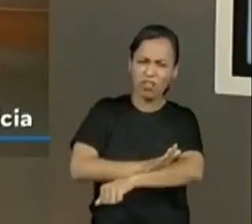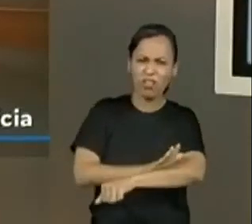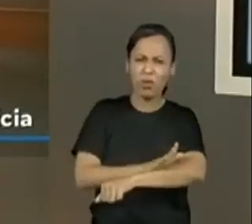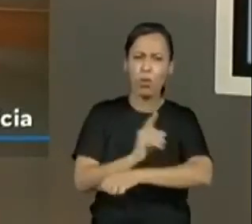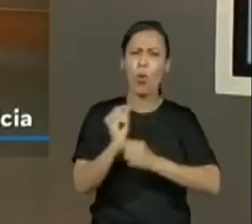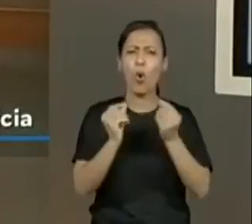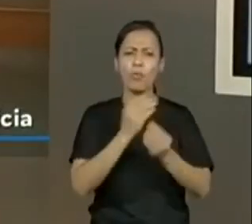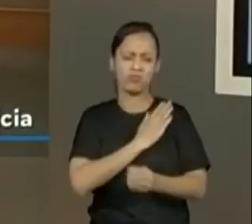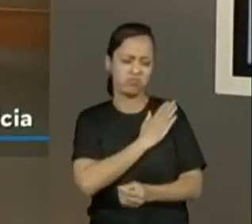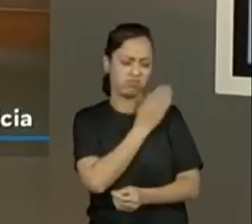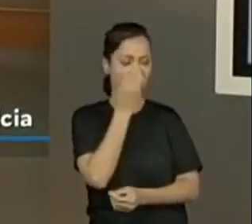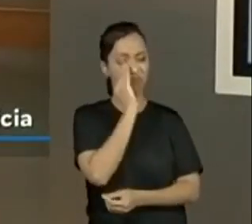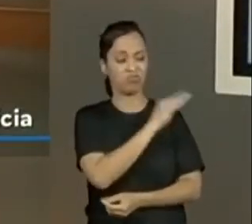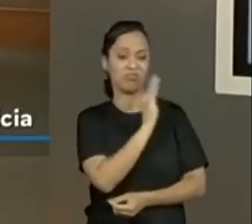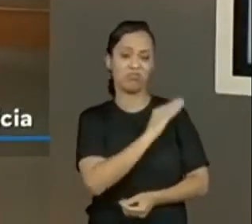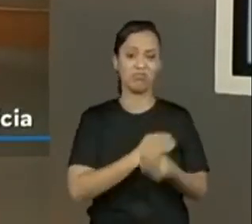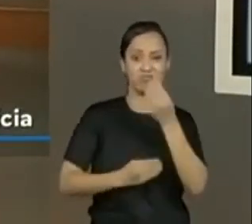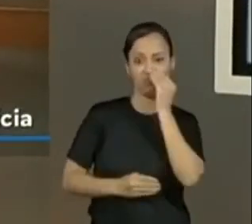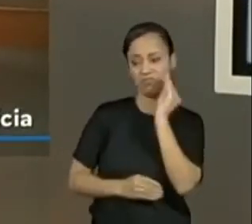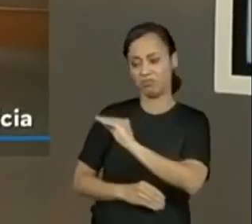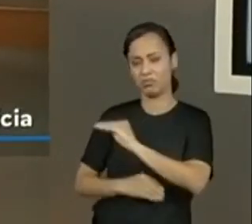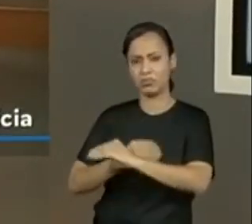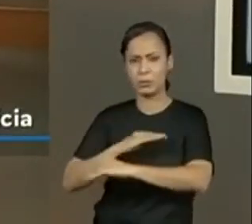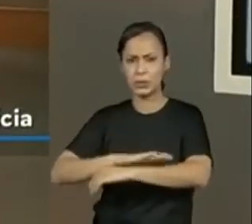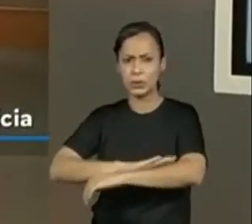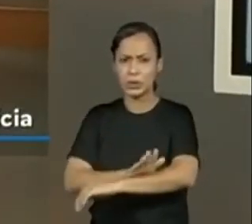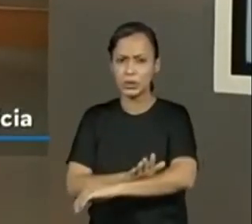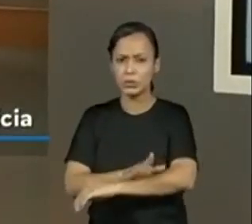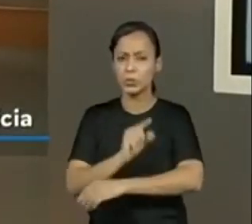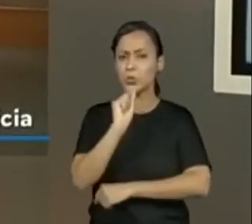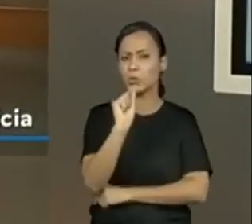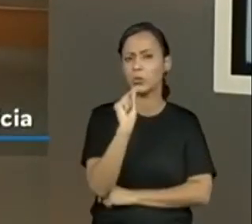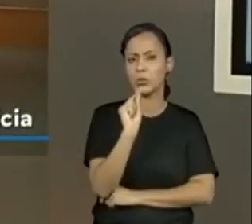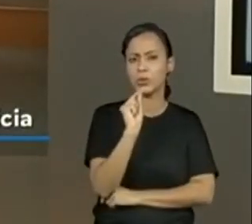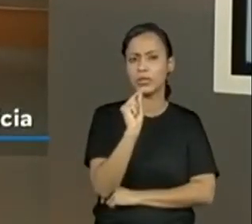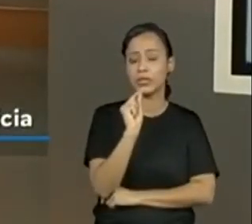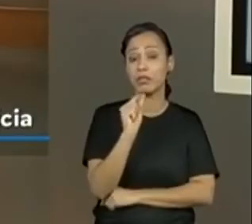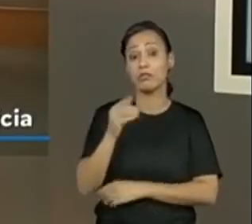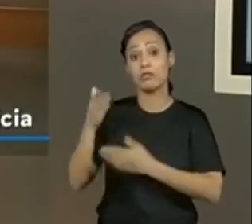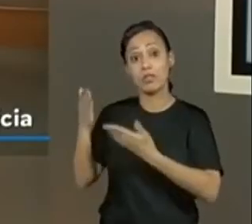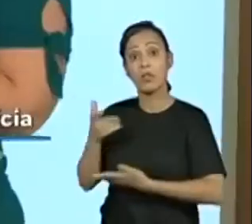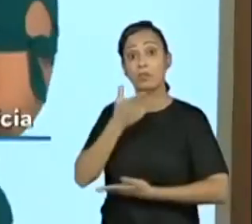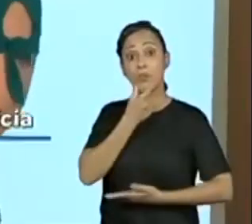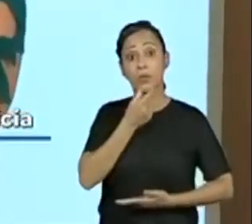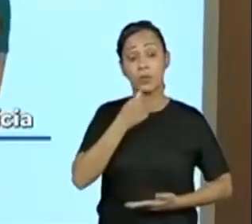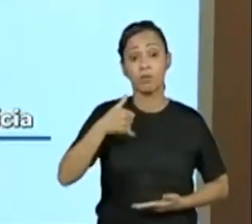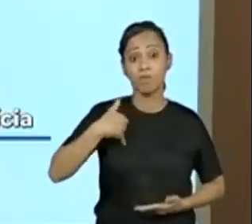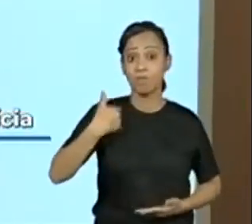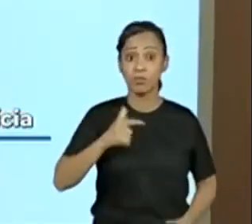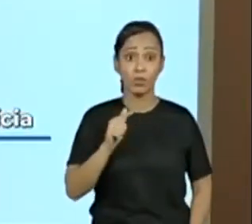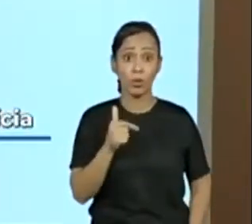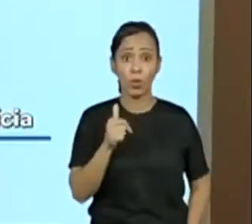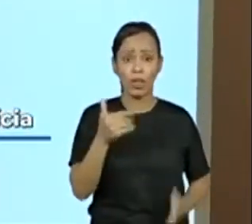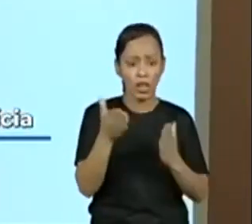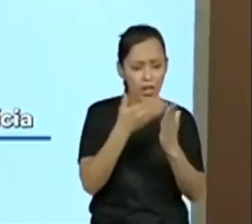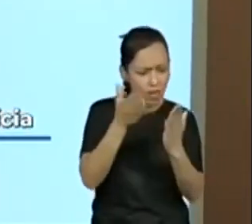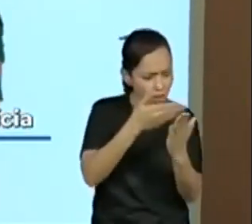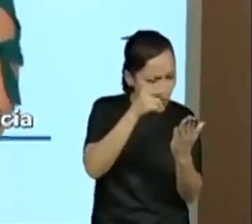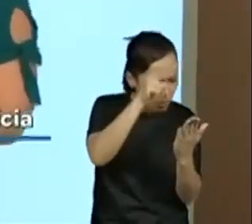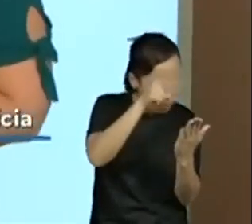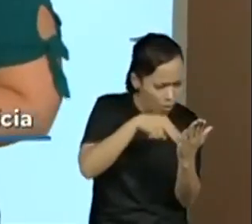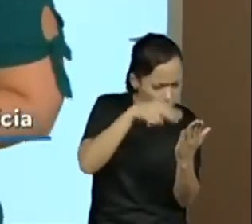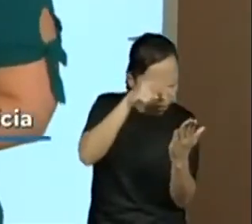alguma situação, e que esse garoto de 12 anos, que é apaixonado por livros, deve ter comentado alguma coisa,